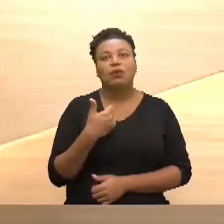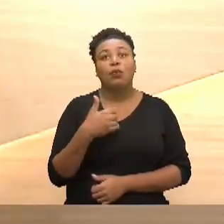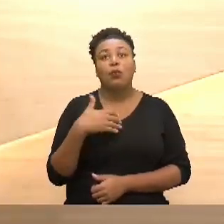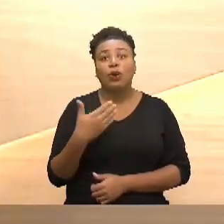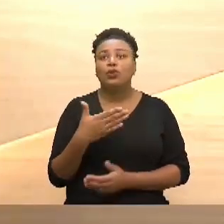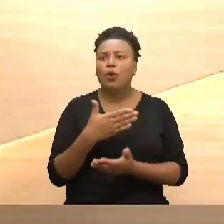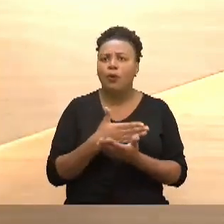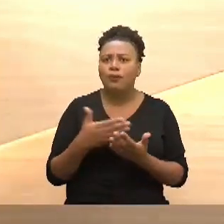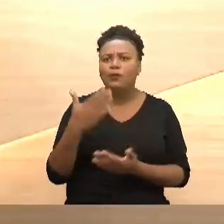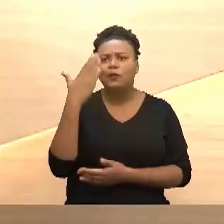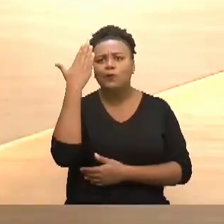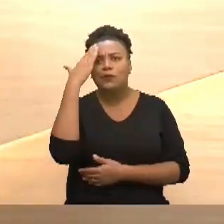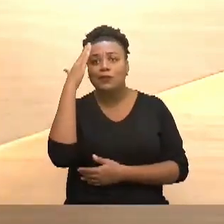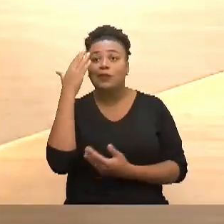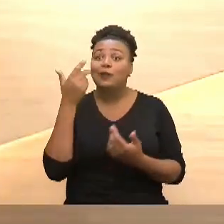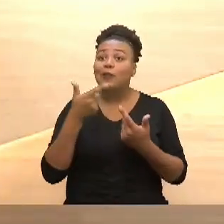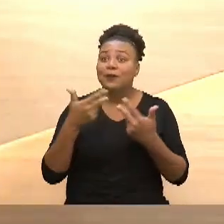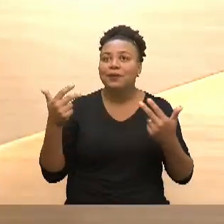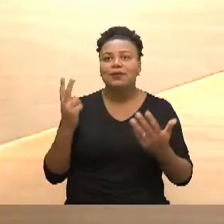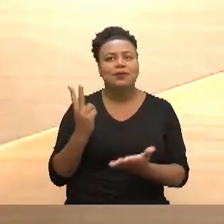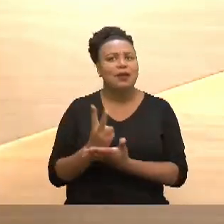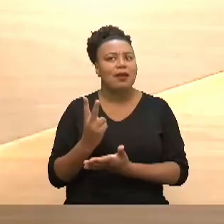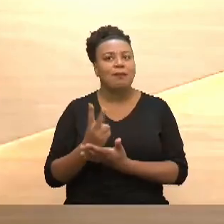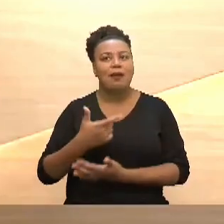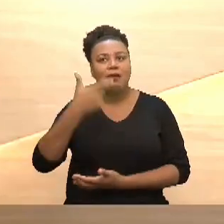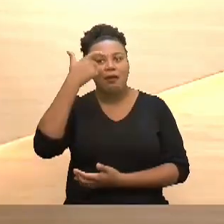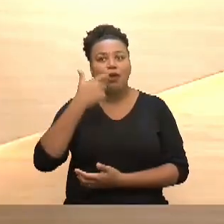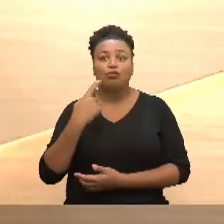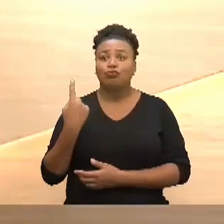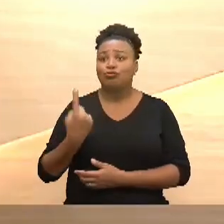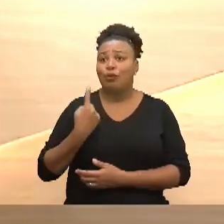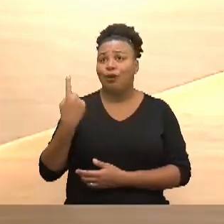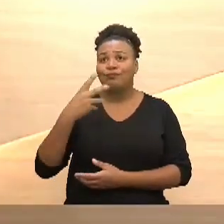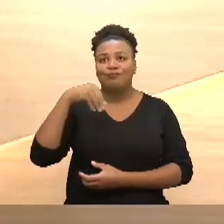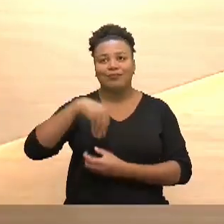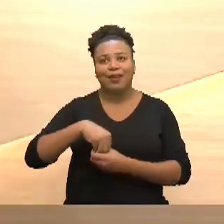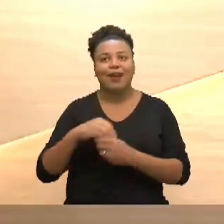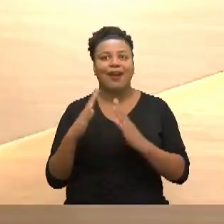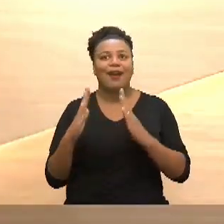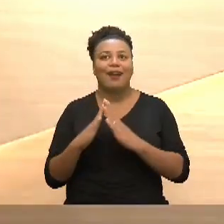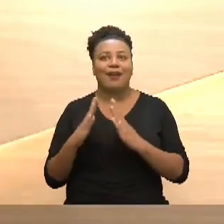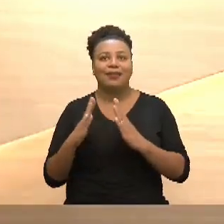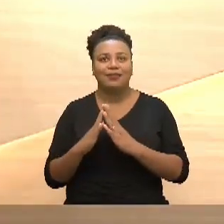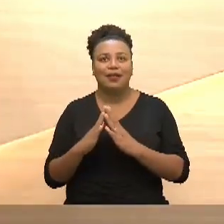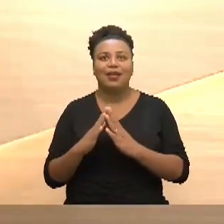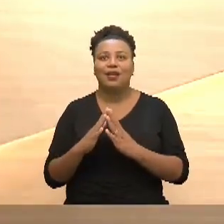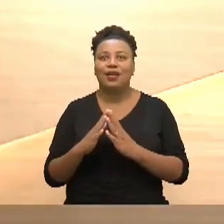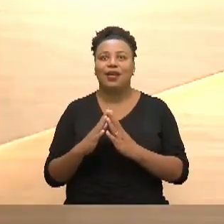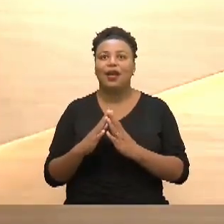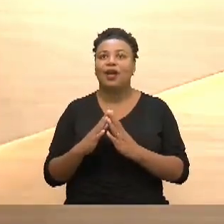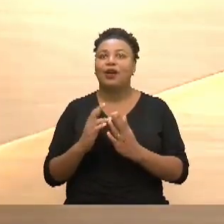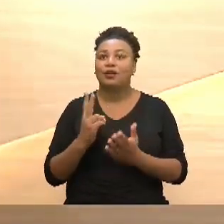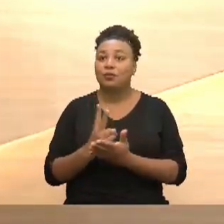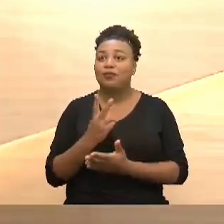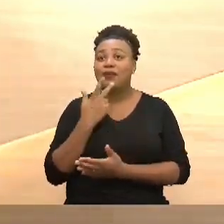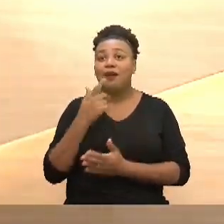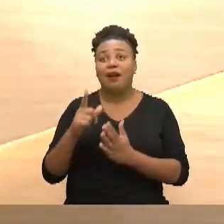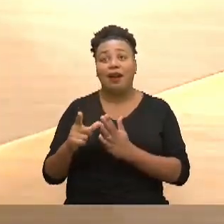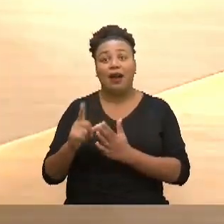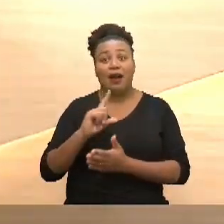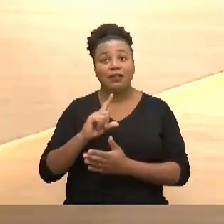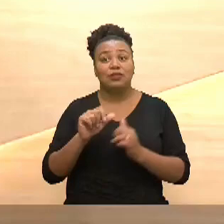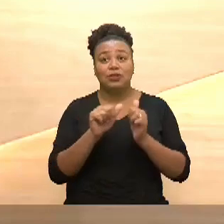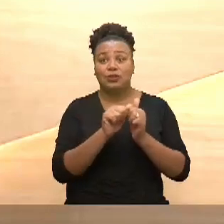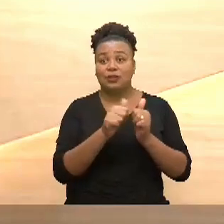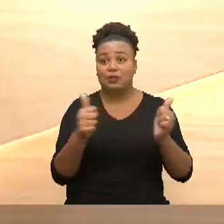começou a entender as coisas, sempre fui só eu ali dentro de casa, né, e como eu sempre falo, antes mesmo de me